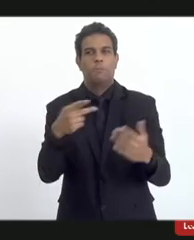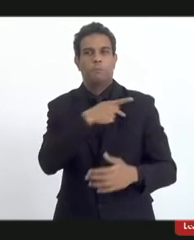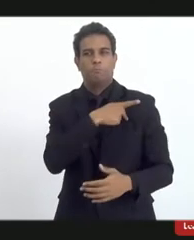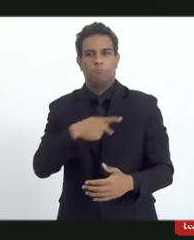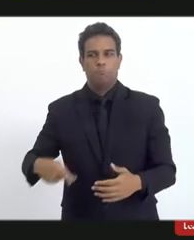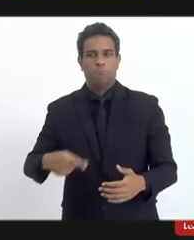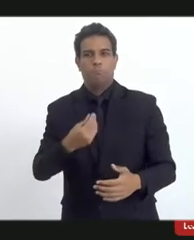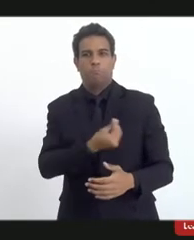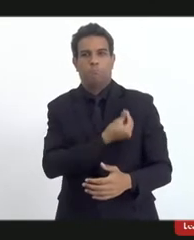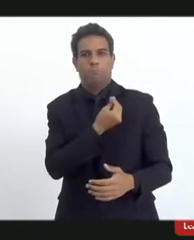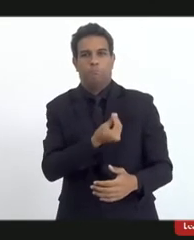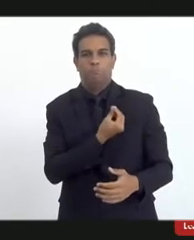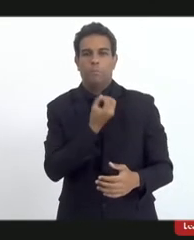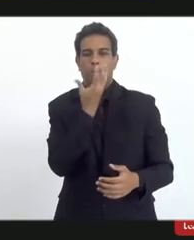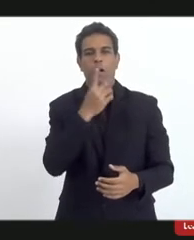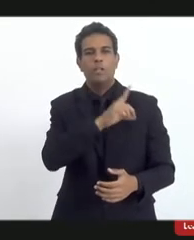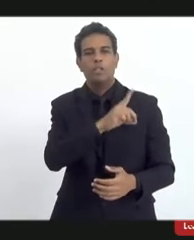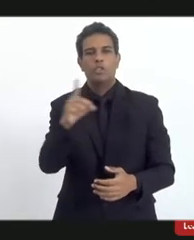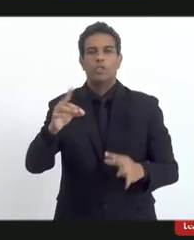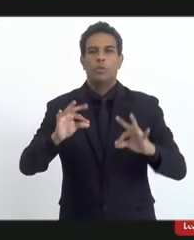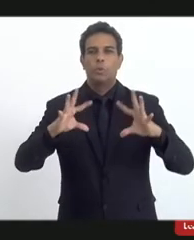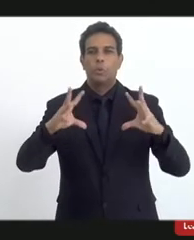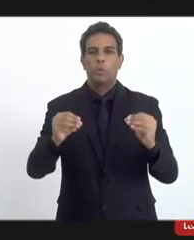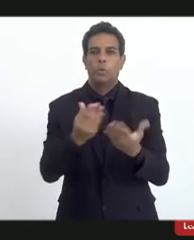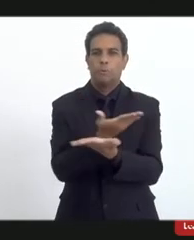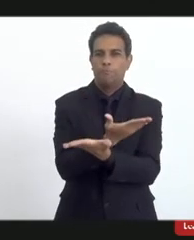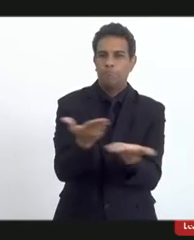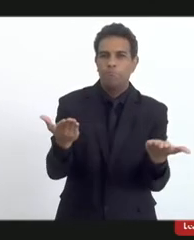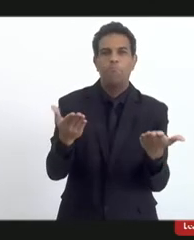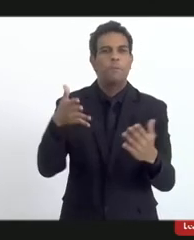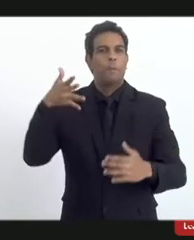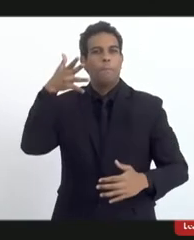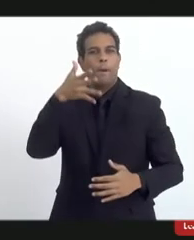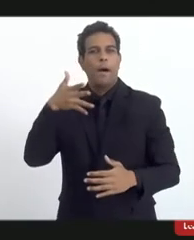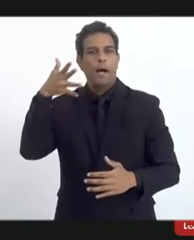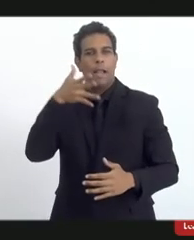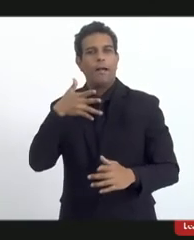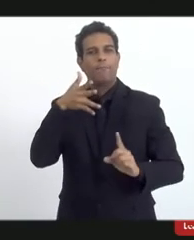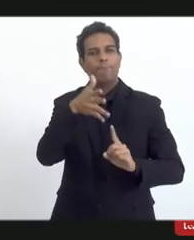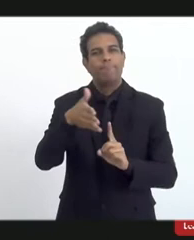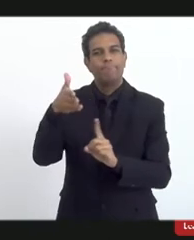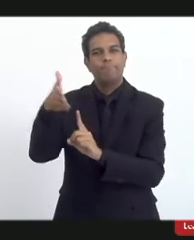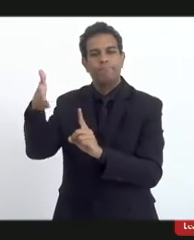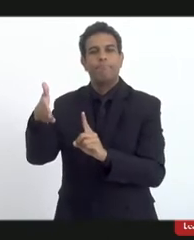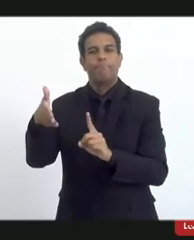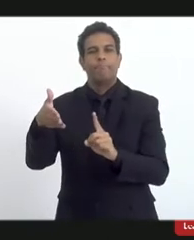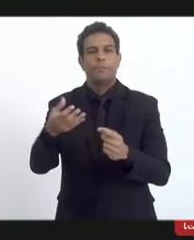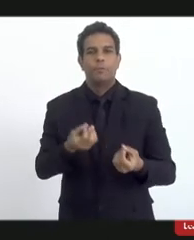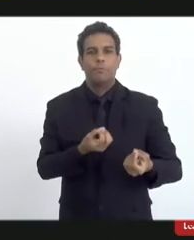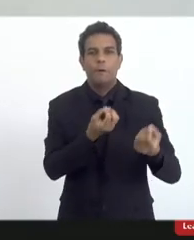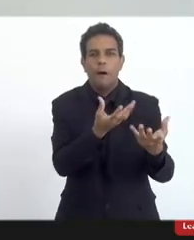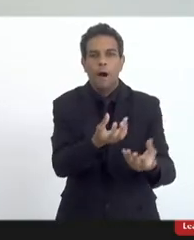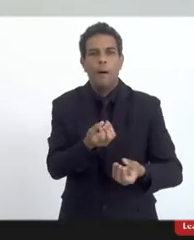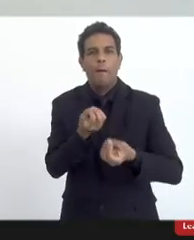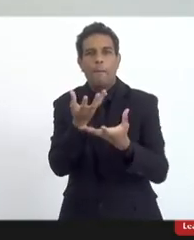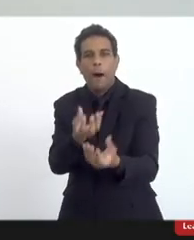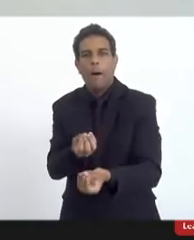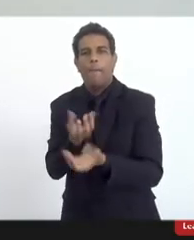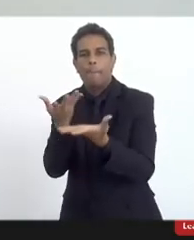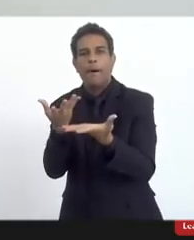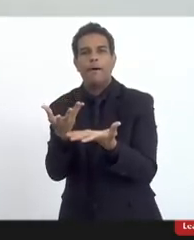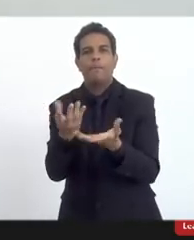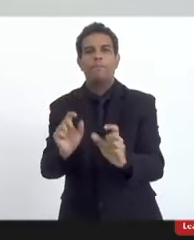deputadas presentes, bom dia a todos os palestrantes aqui que fizeram suas exposições. Eu quero,